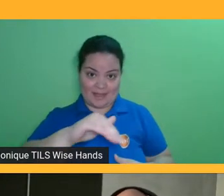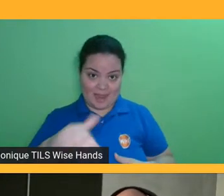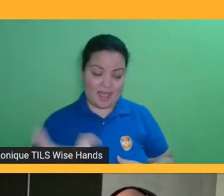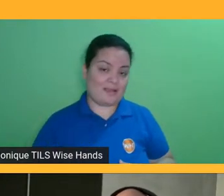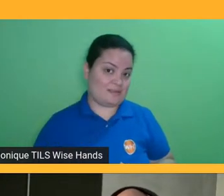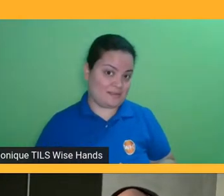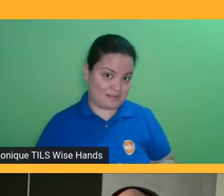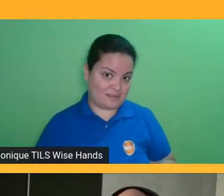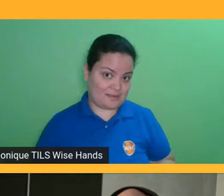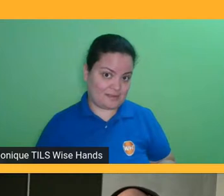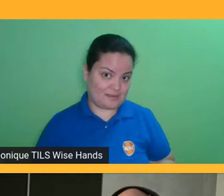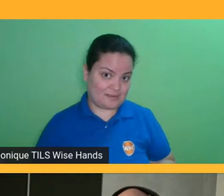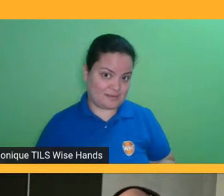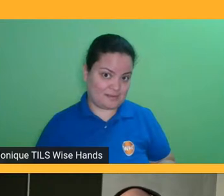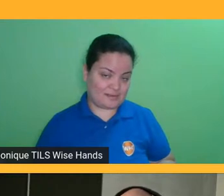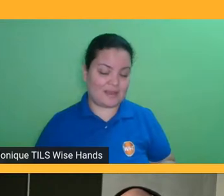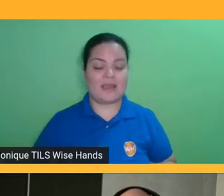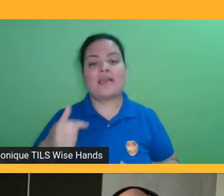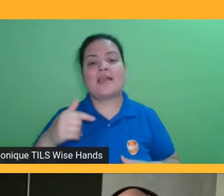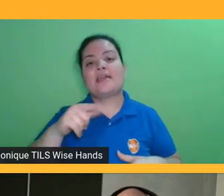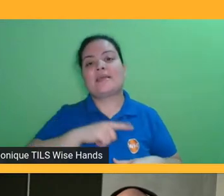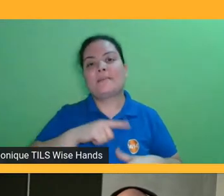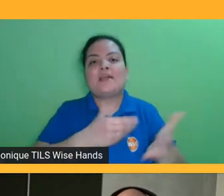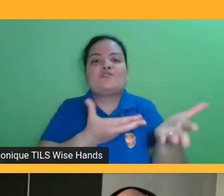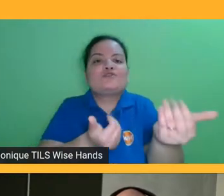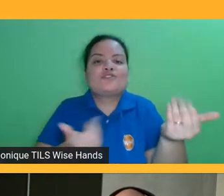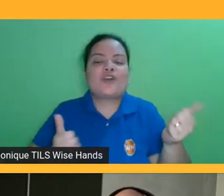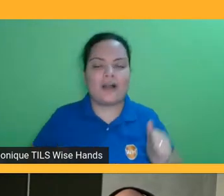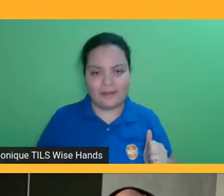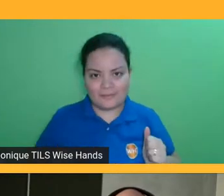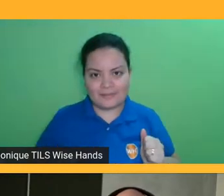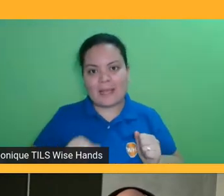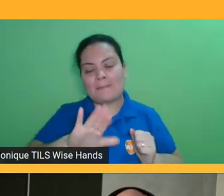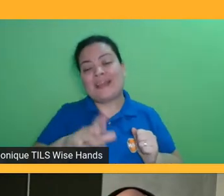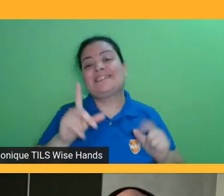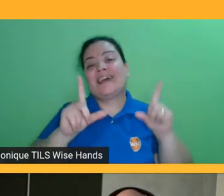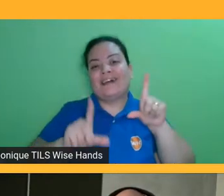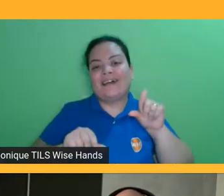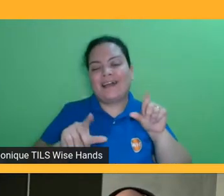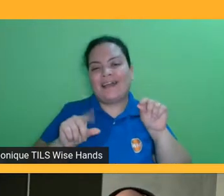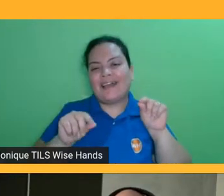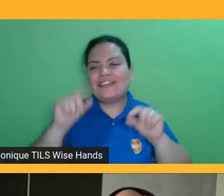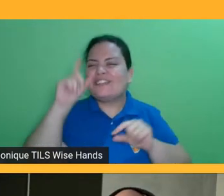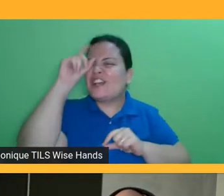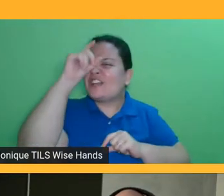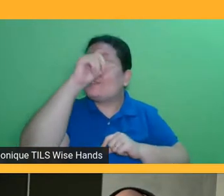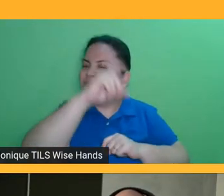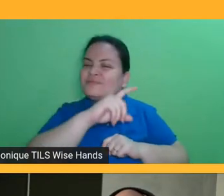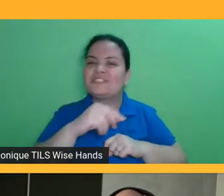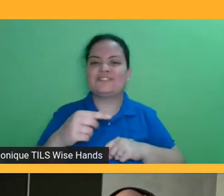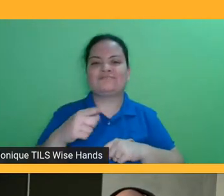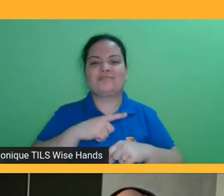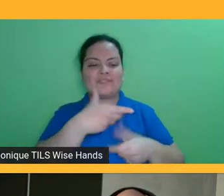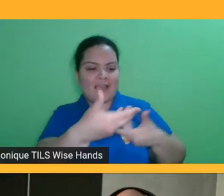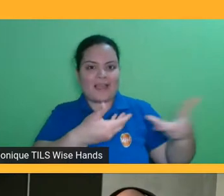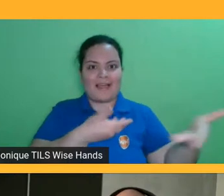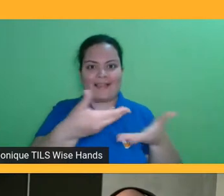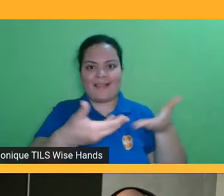eu sinto isso na pele todos os dias, é muito difícil de você sugerir algo que não seja dinâmico, que não tenha aquela